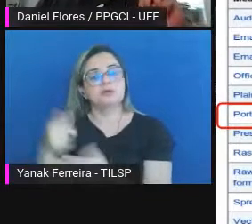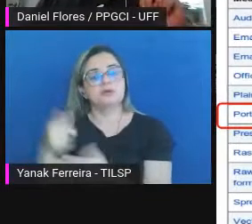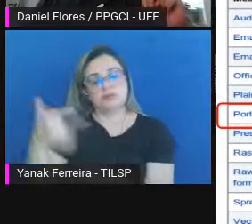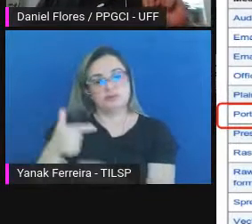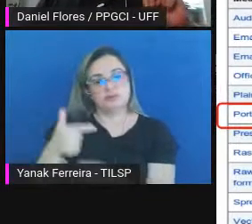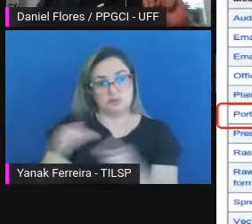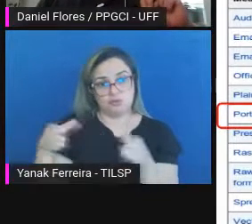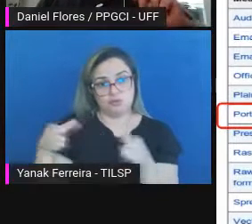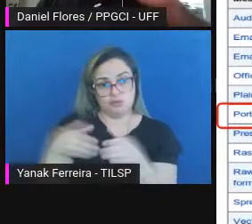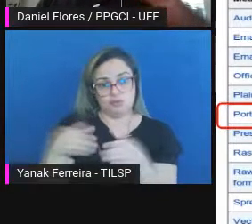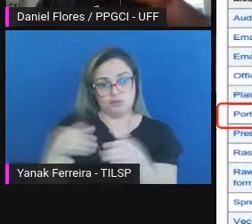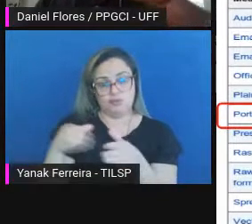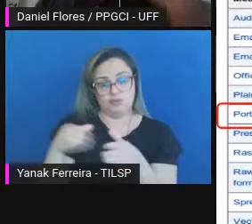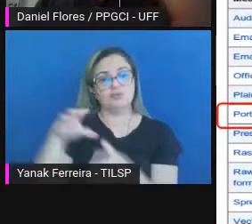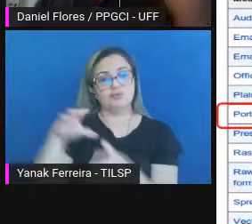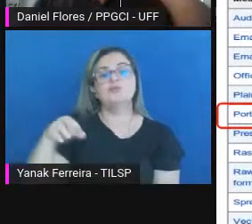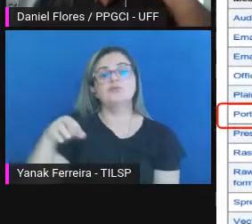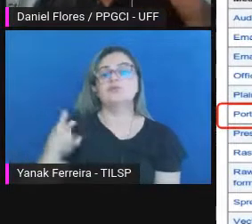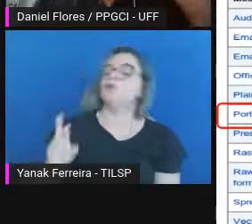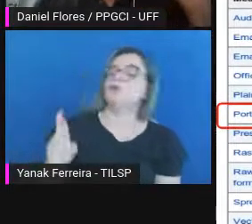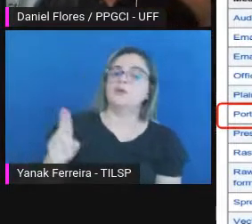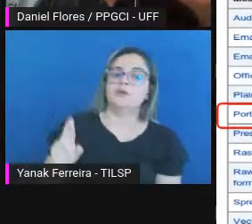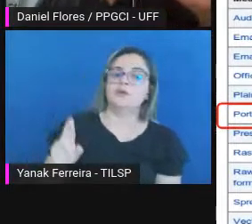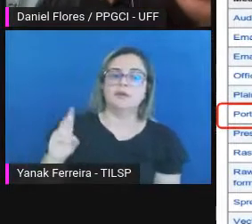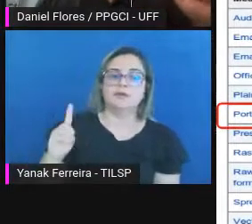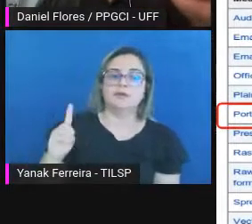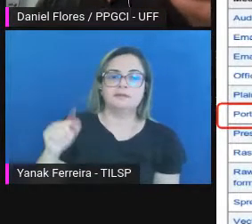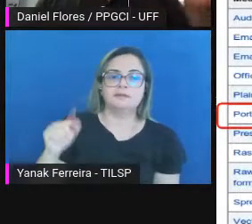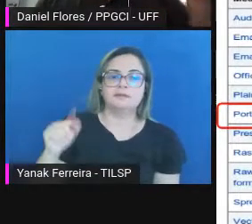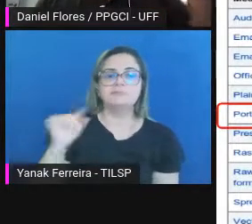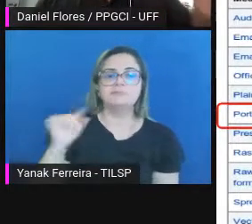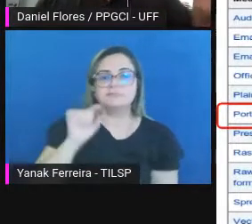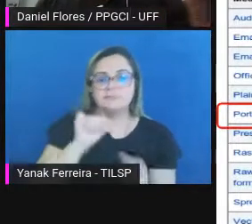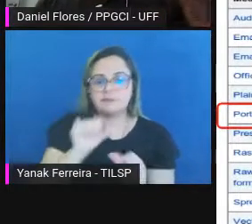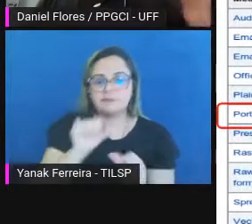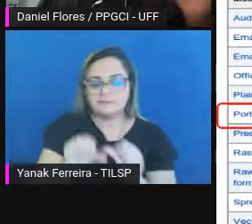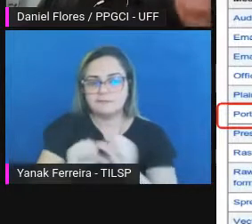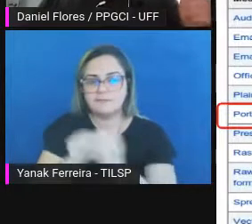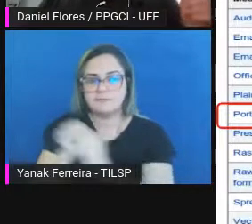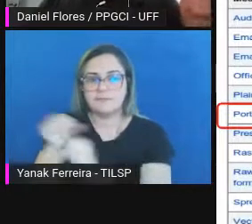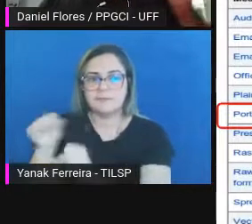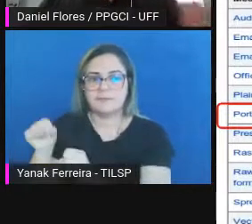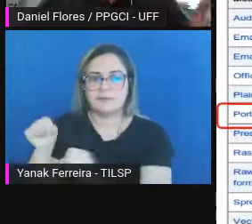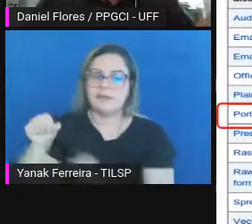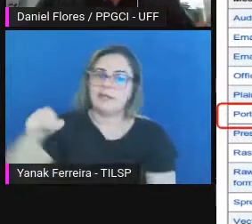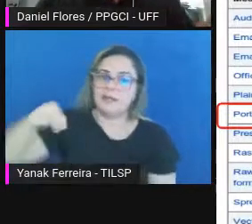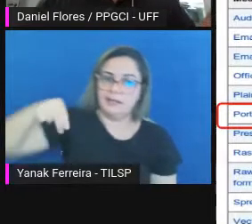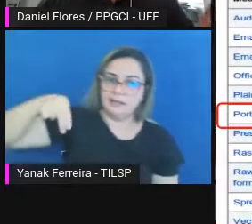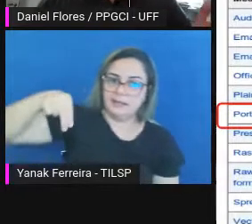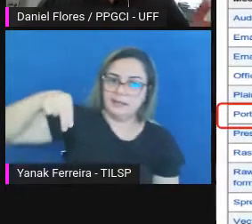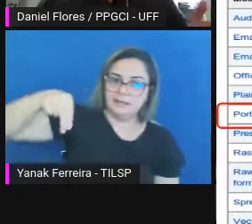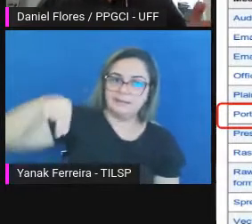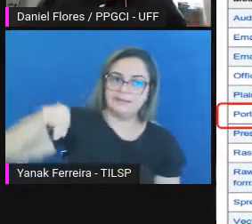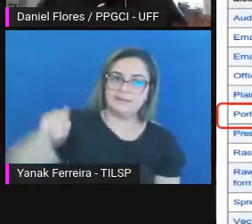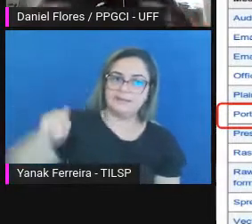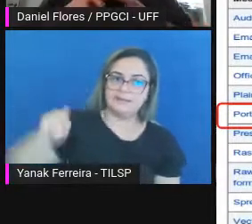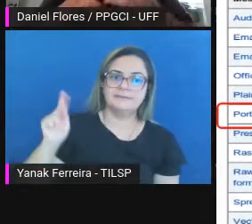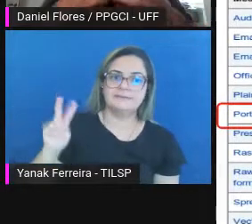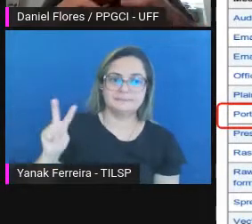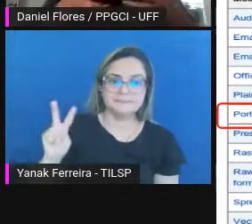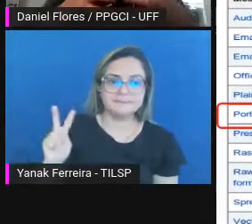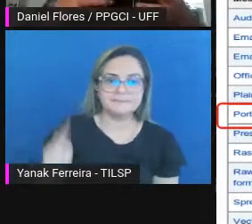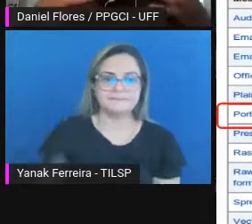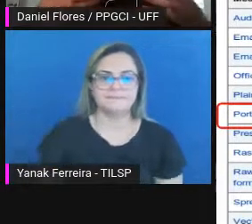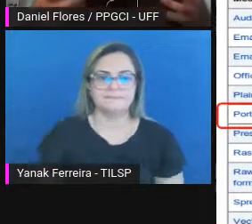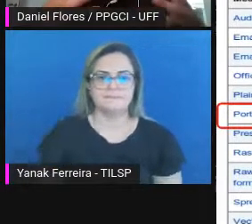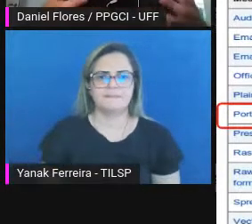no RDC-ARC, para MKV, Matroska Vídeo, padrão aberto de vídeo, mas